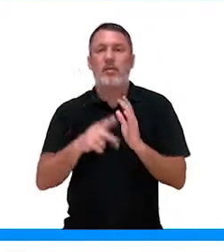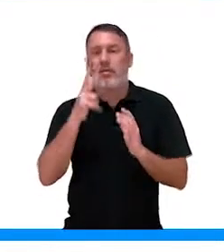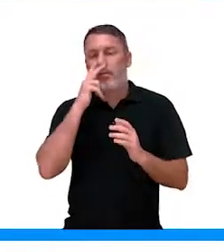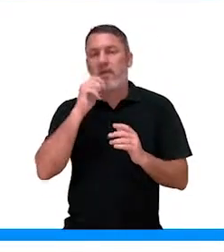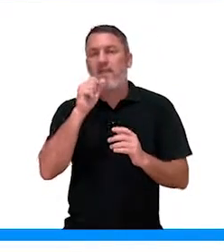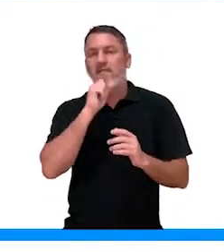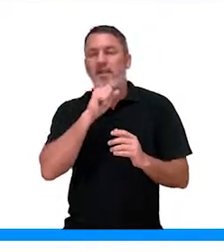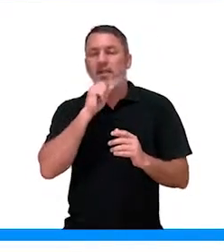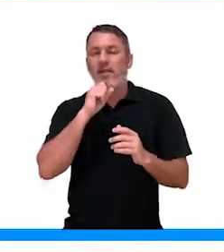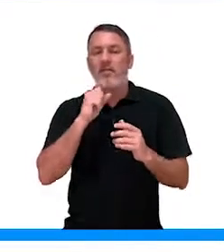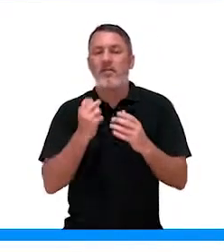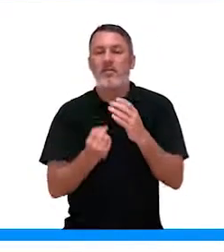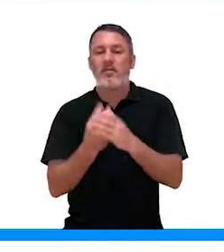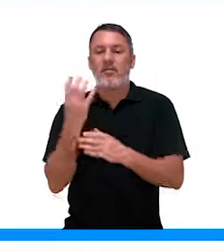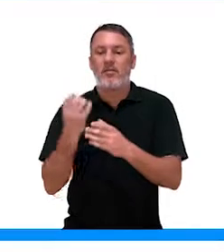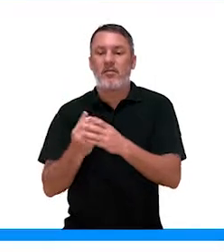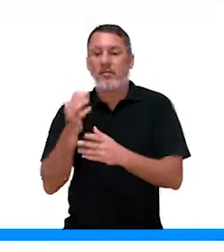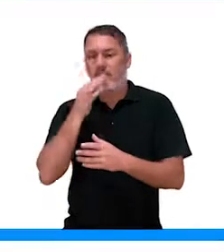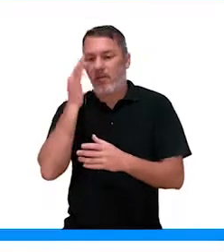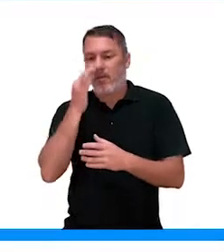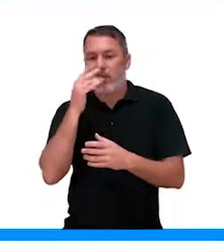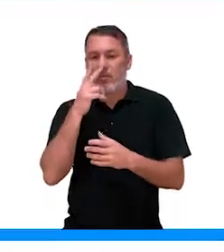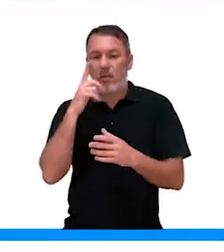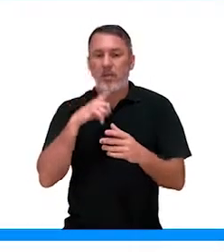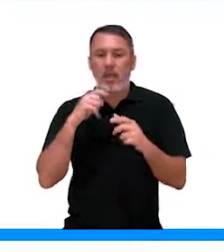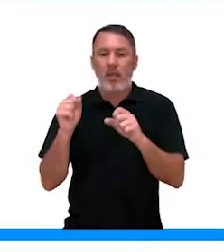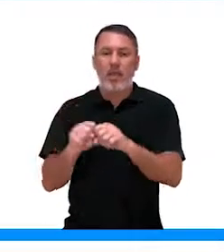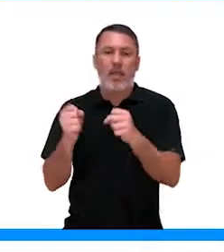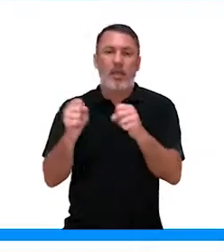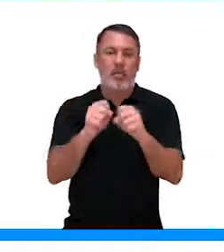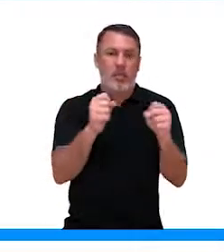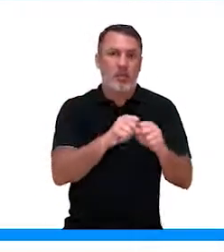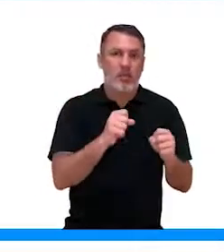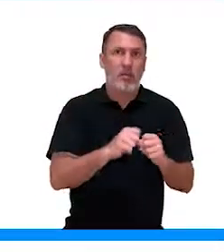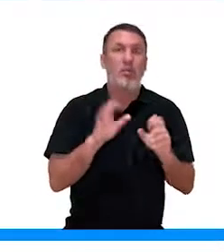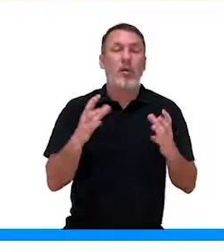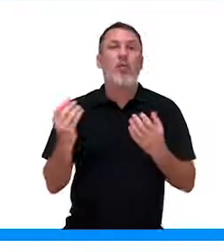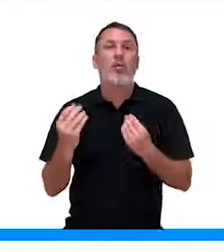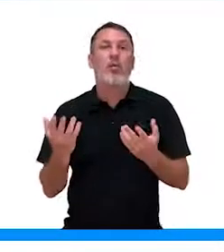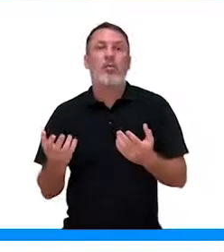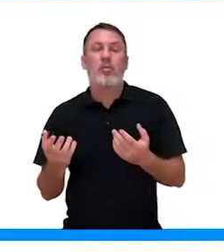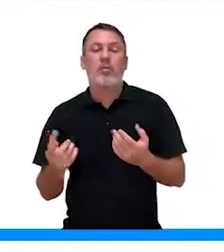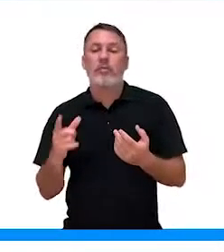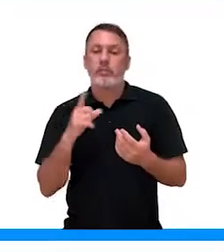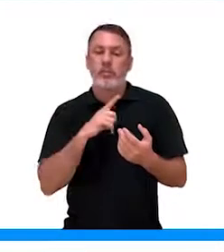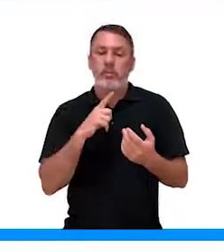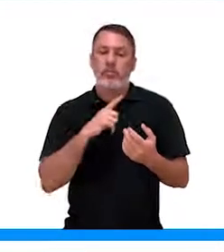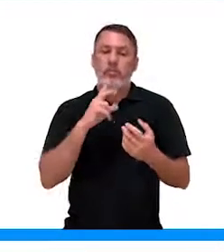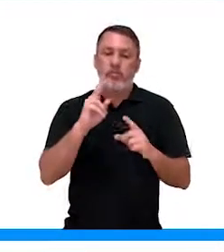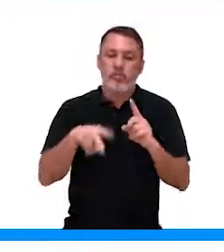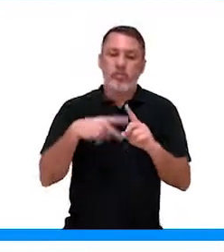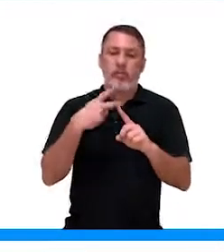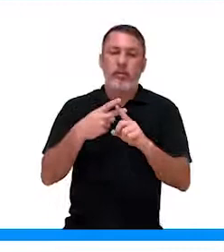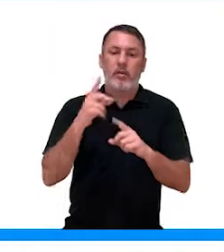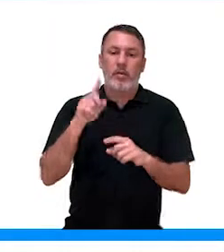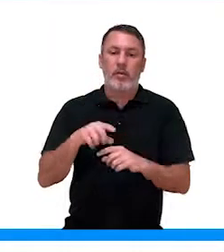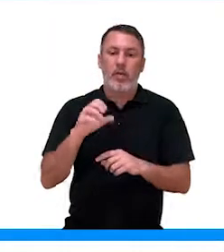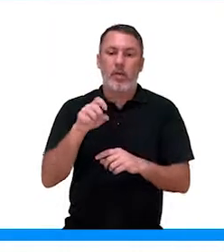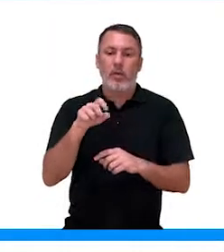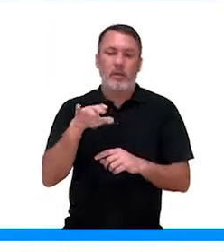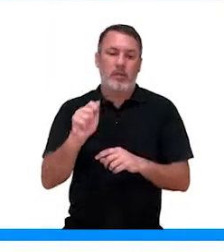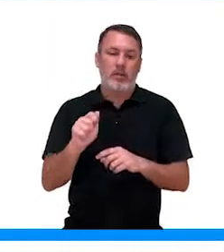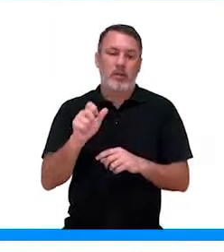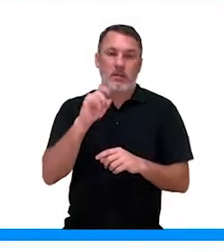das folhas e podem causar a quebra de dominância epical, como assim? Ela tem uma ação antagônica da